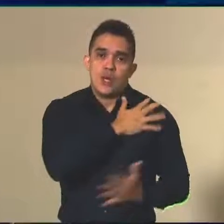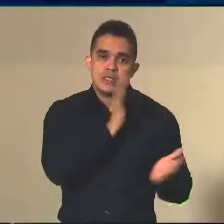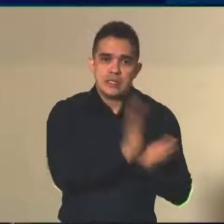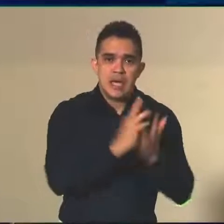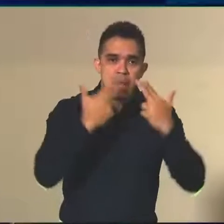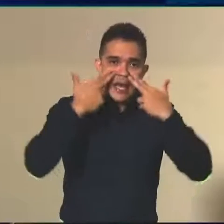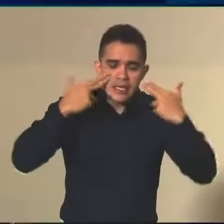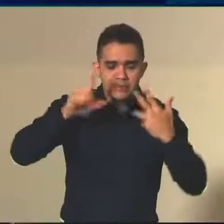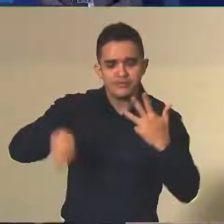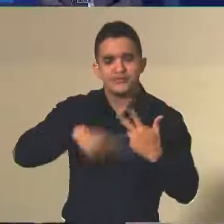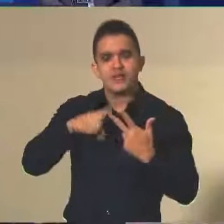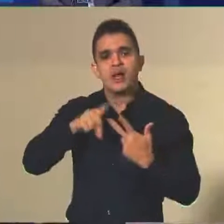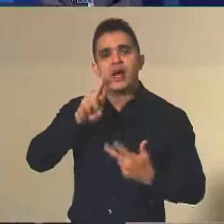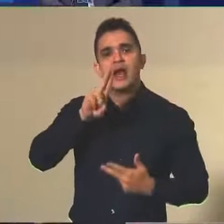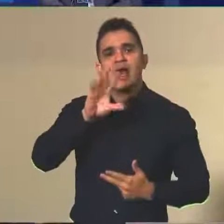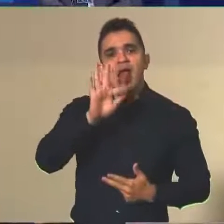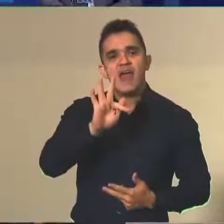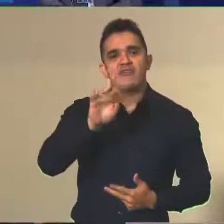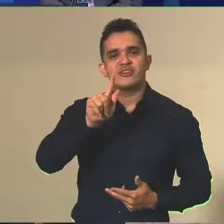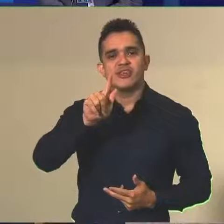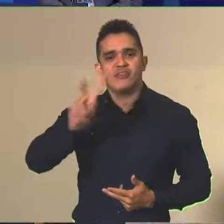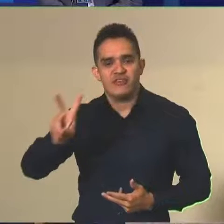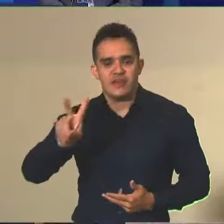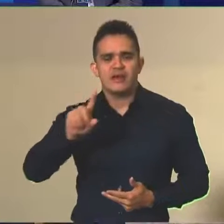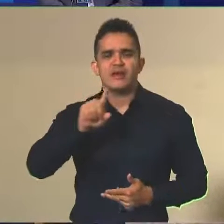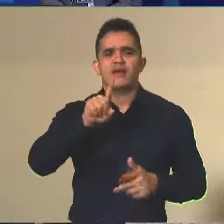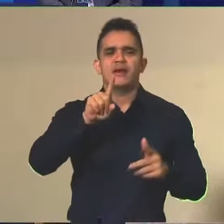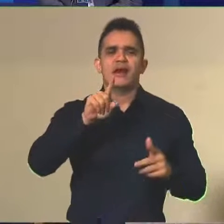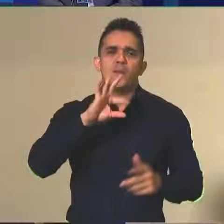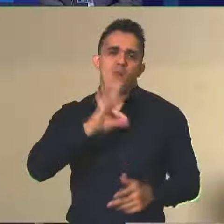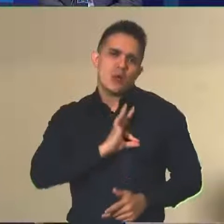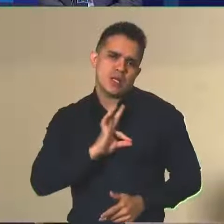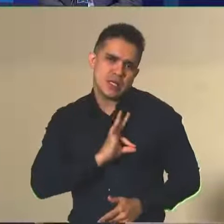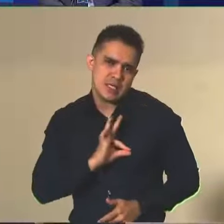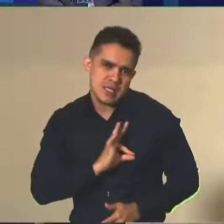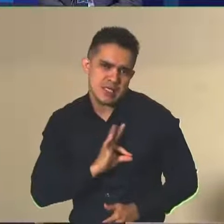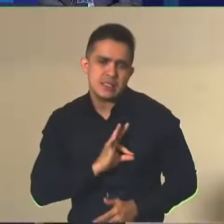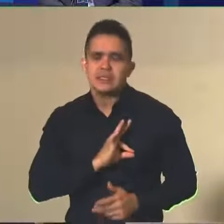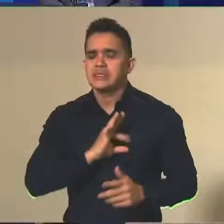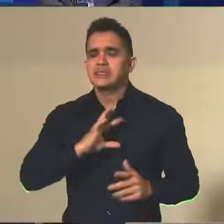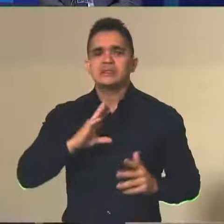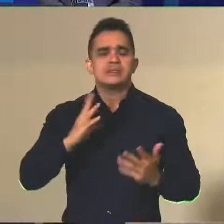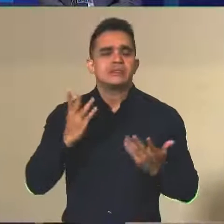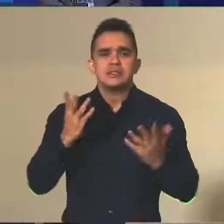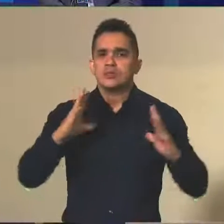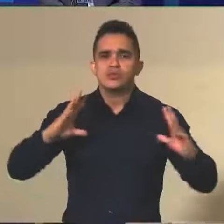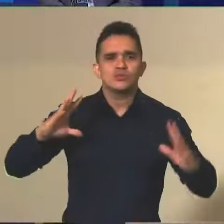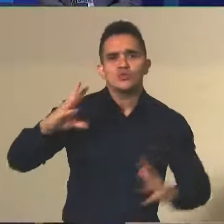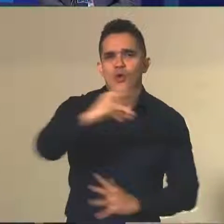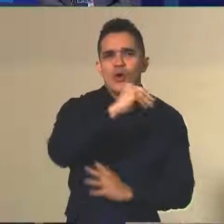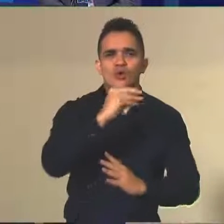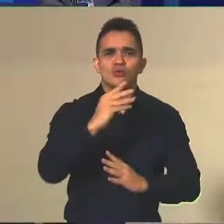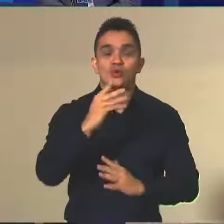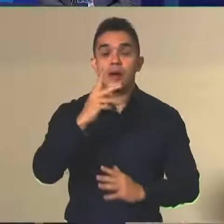FGV, a Sesgran Rio, as Polícias Militares, as Forças de Segurança nos Estados, entre outras instituições.